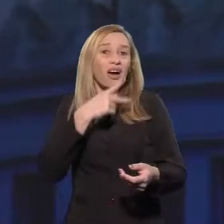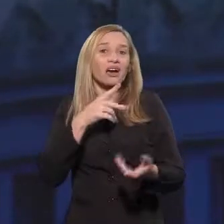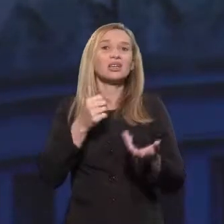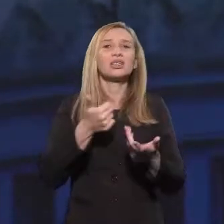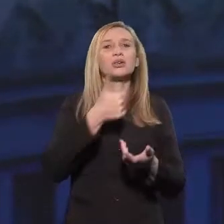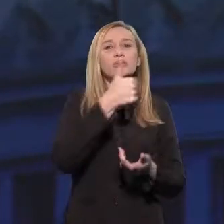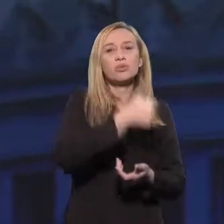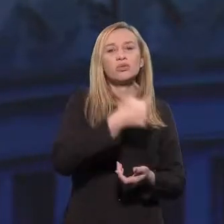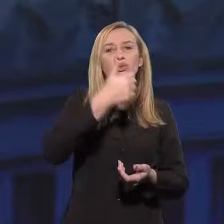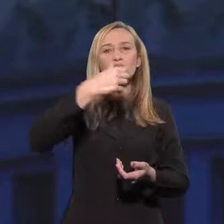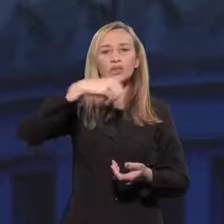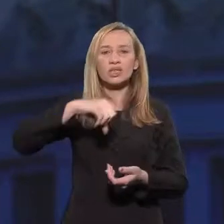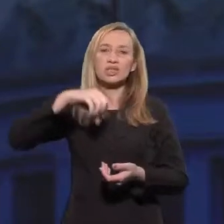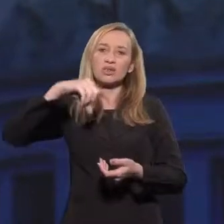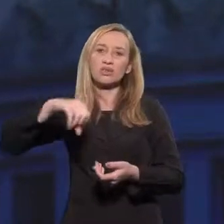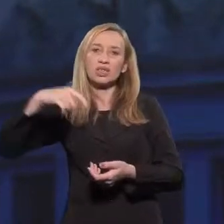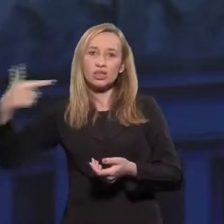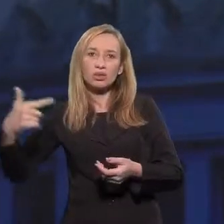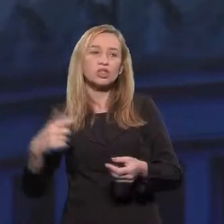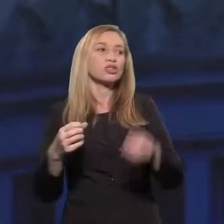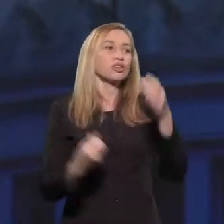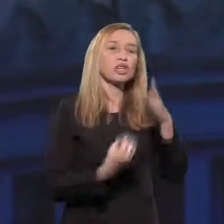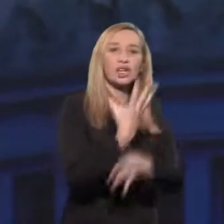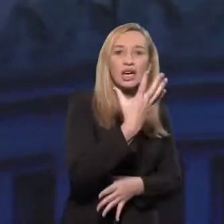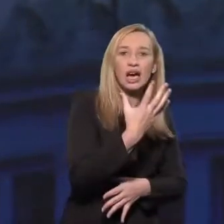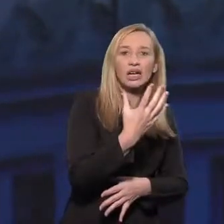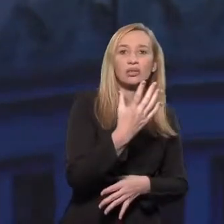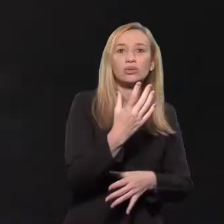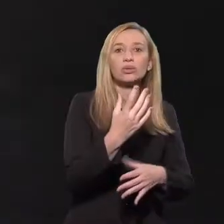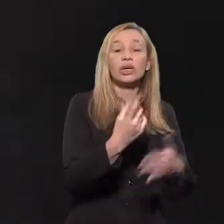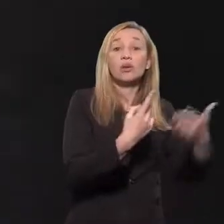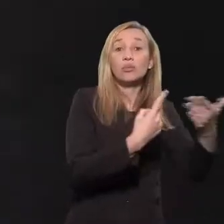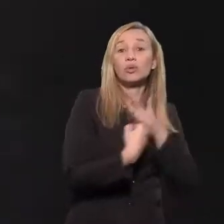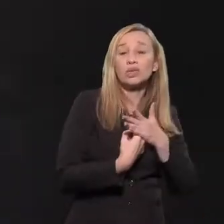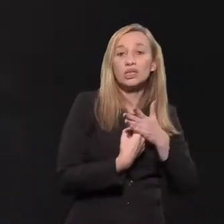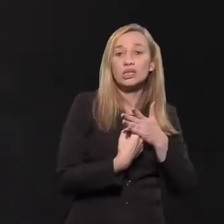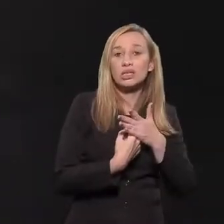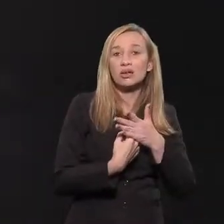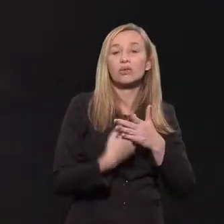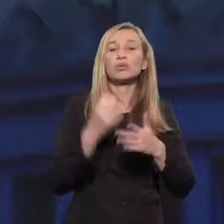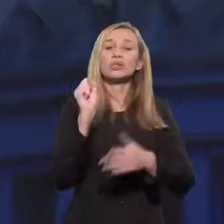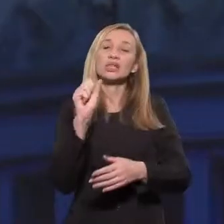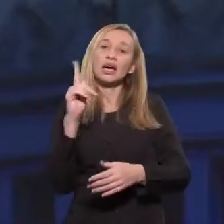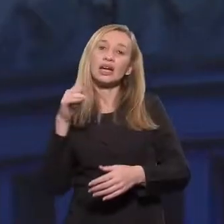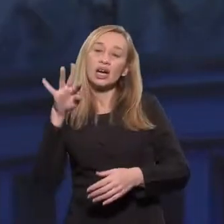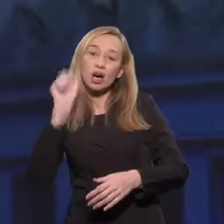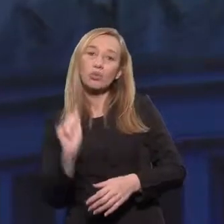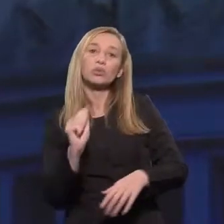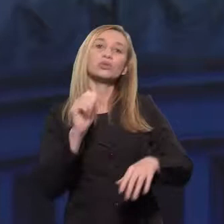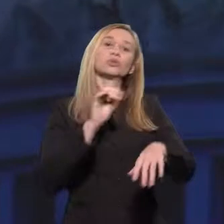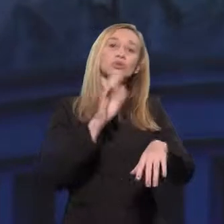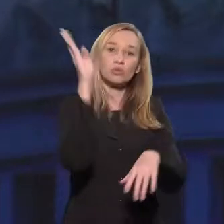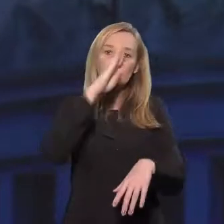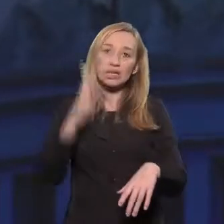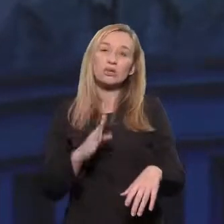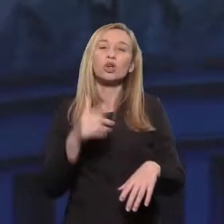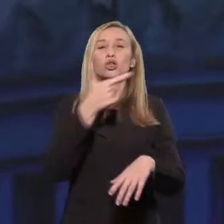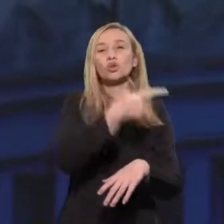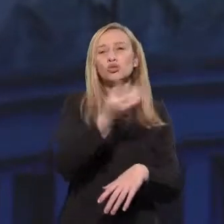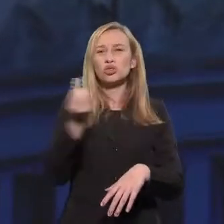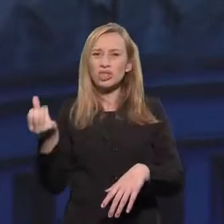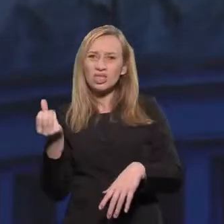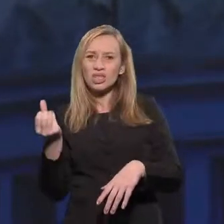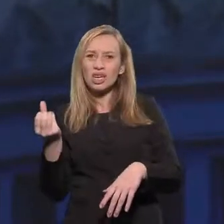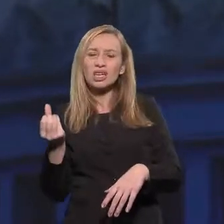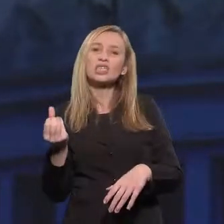1992 foi criado um plano nacional para eliminar o sarampo no Brasil e em 2016 o Brasil